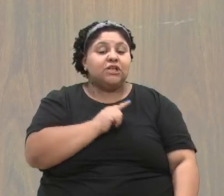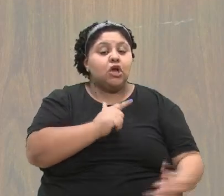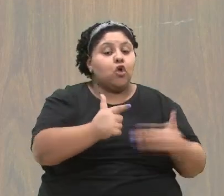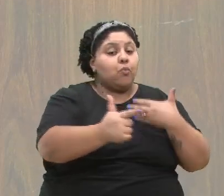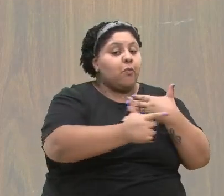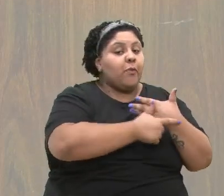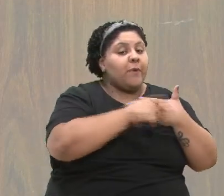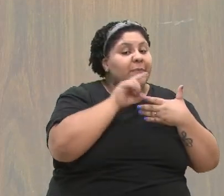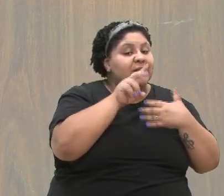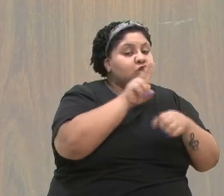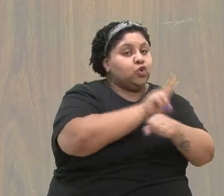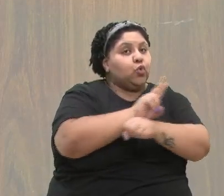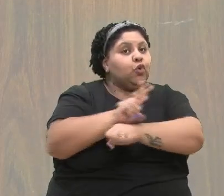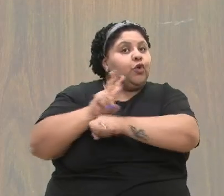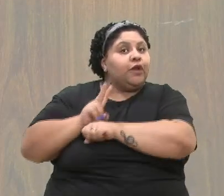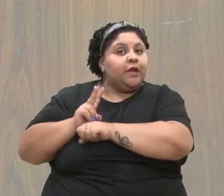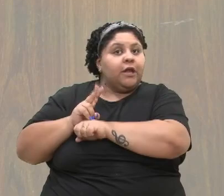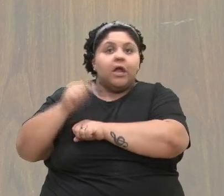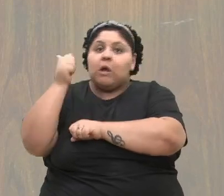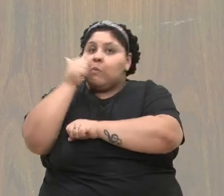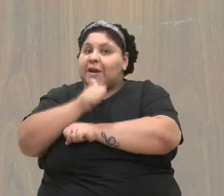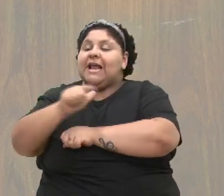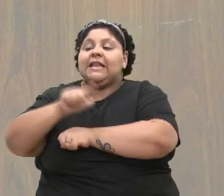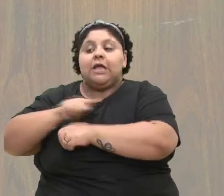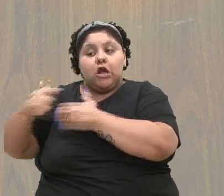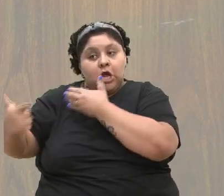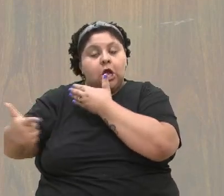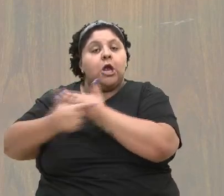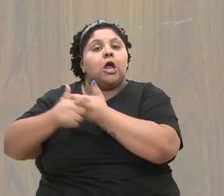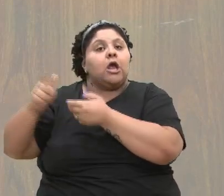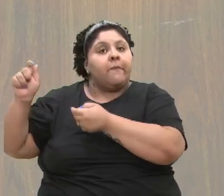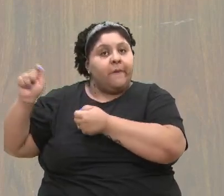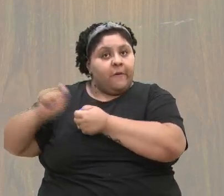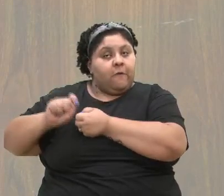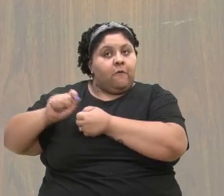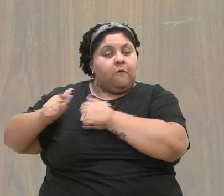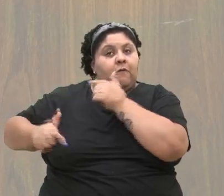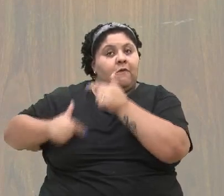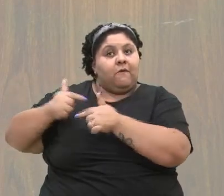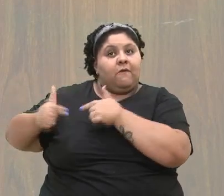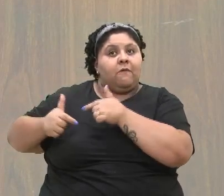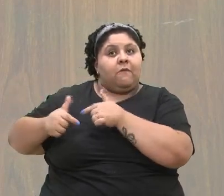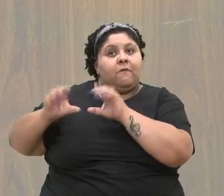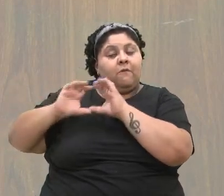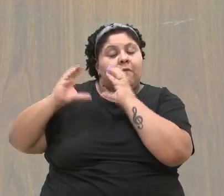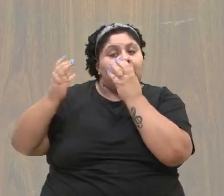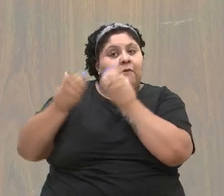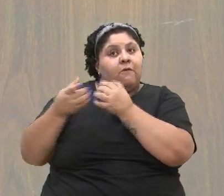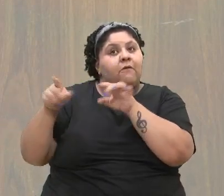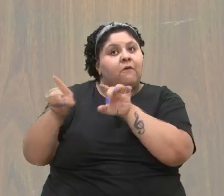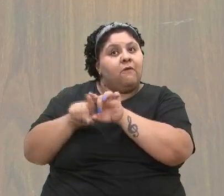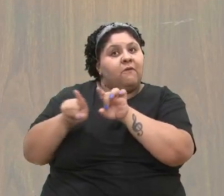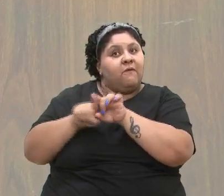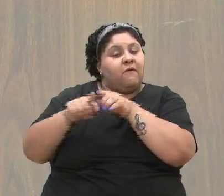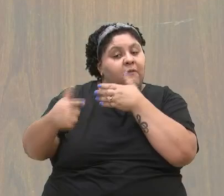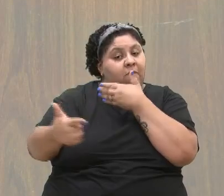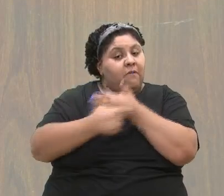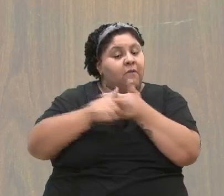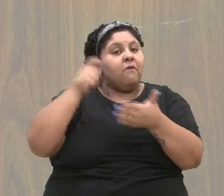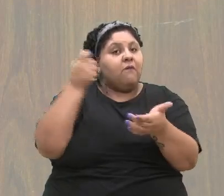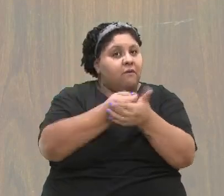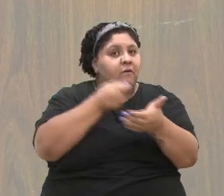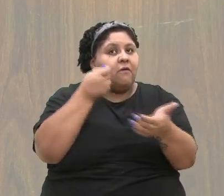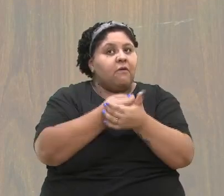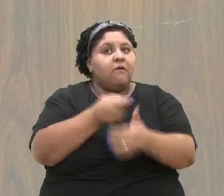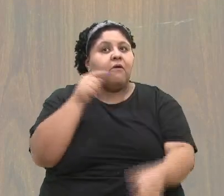apenas do cuidado. A mulher também tem o papel de fazer o trabalho comunitário, também tem o papel de lutar. E